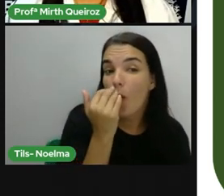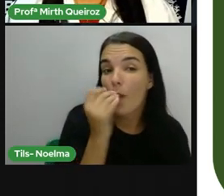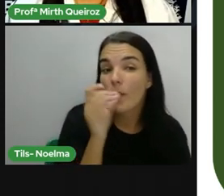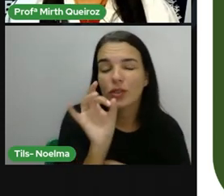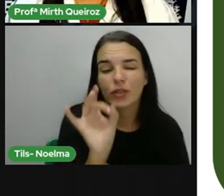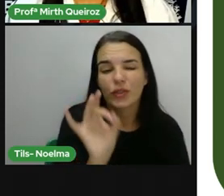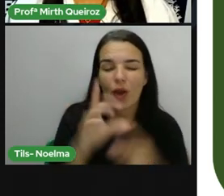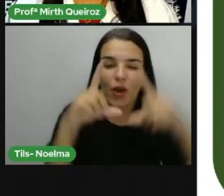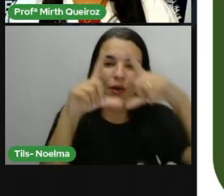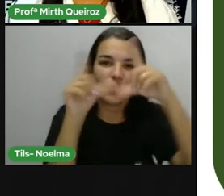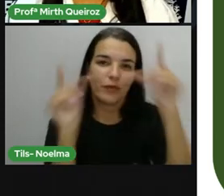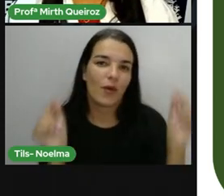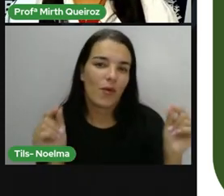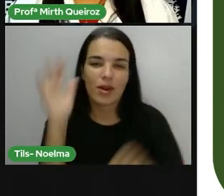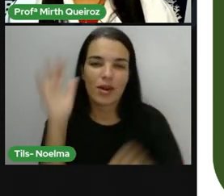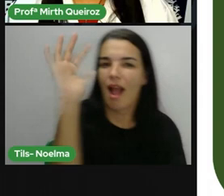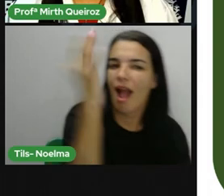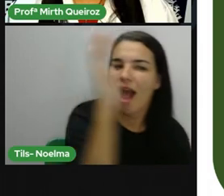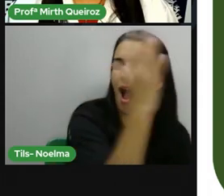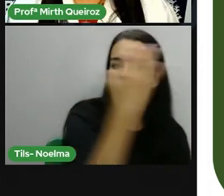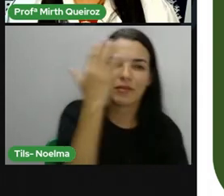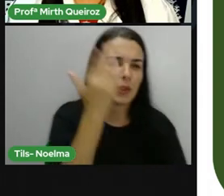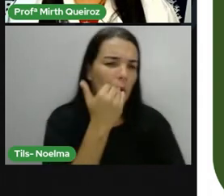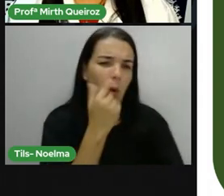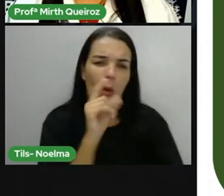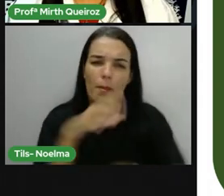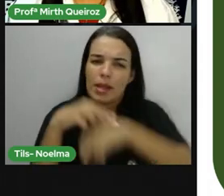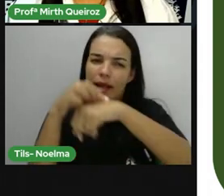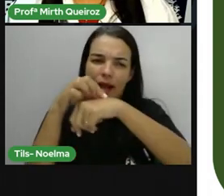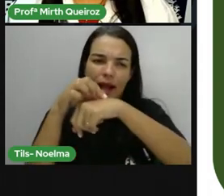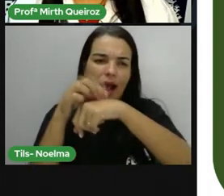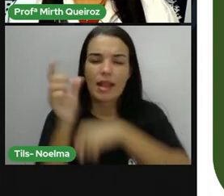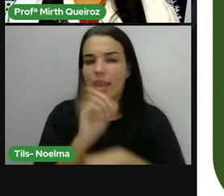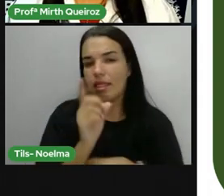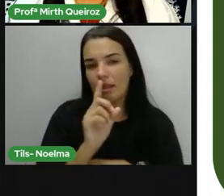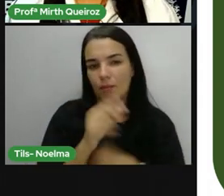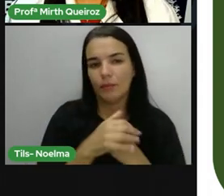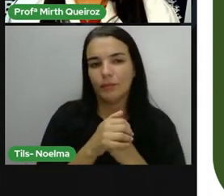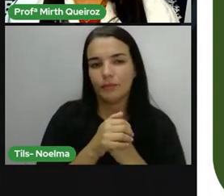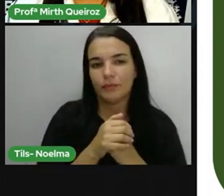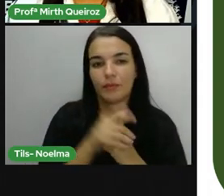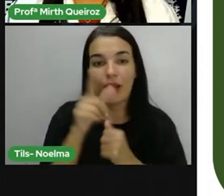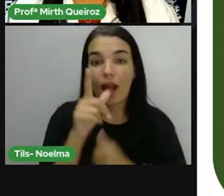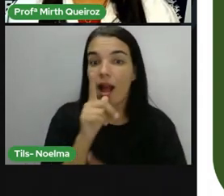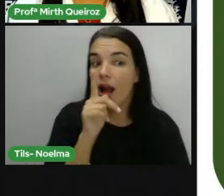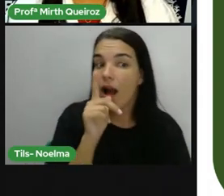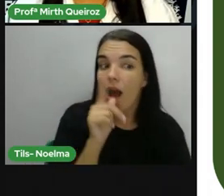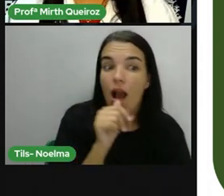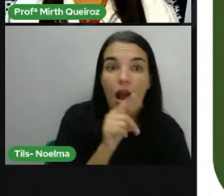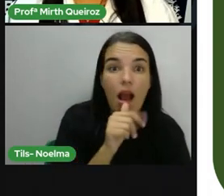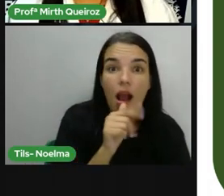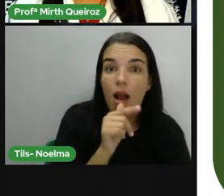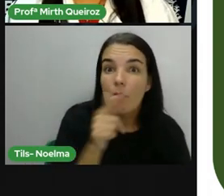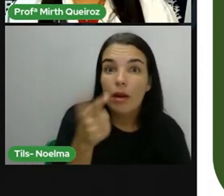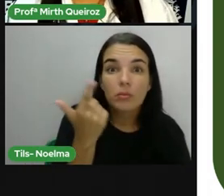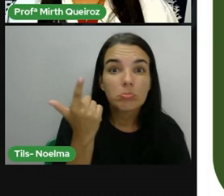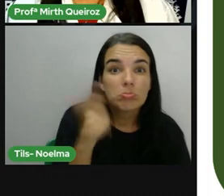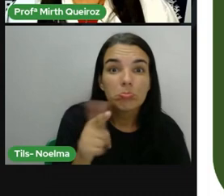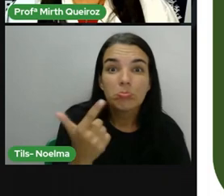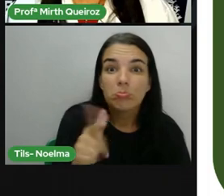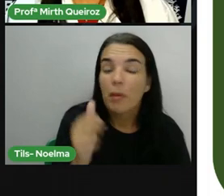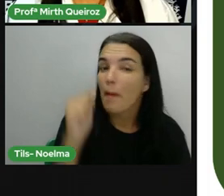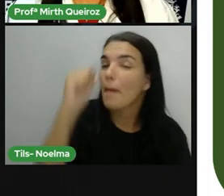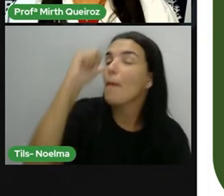alimenta somente de vegetais, certo? Esse tipo de preguiça não bebe água. Olha que interessante!